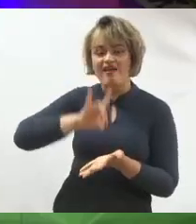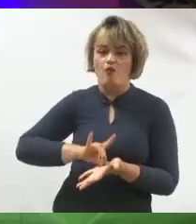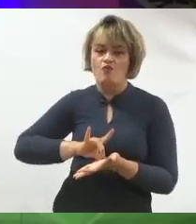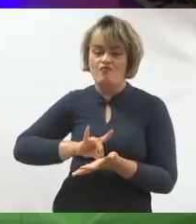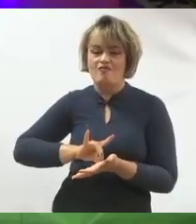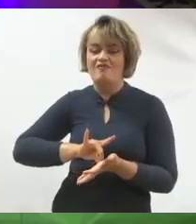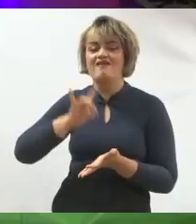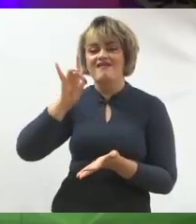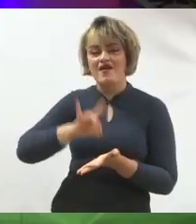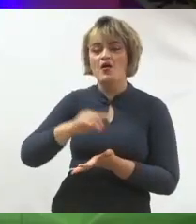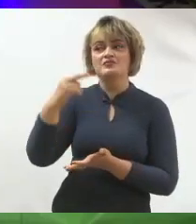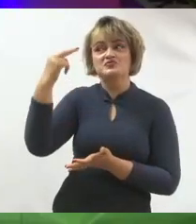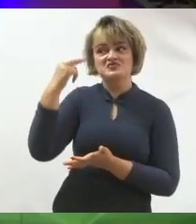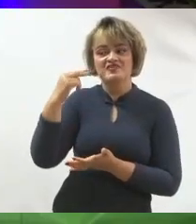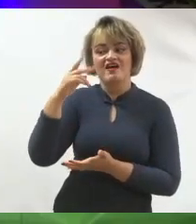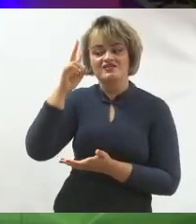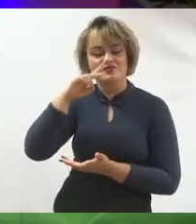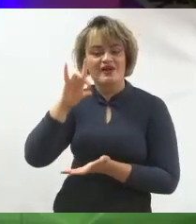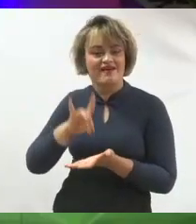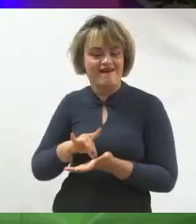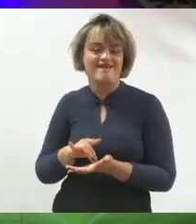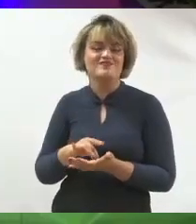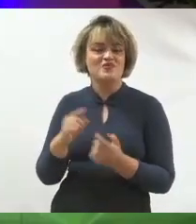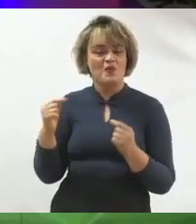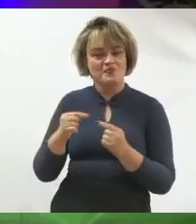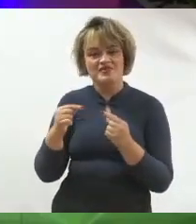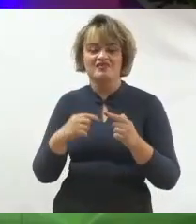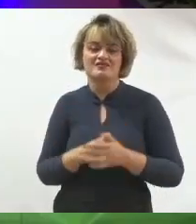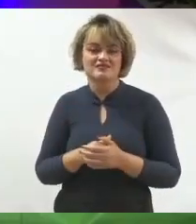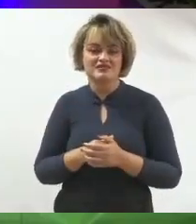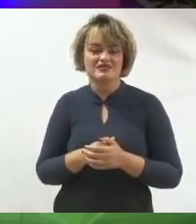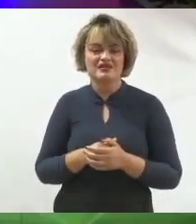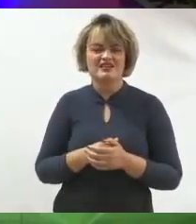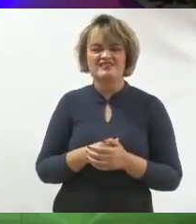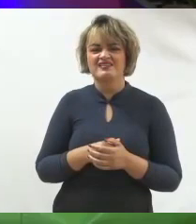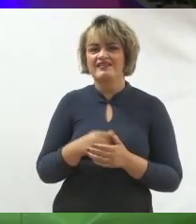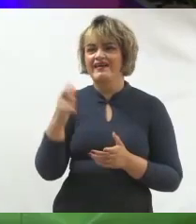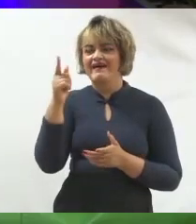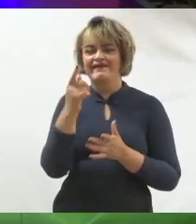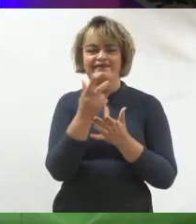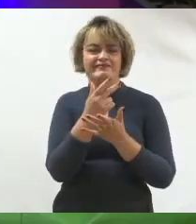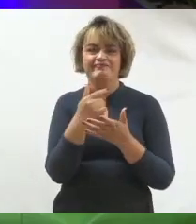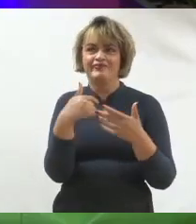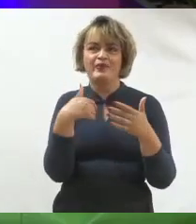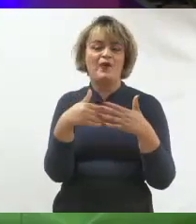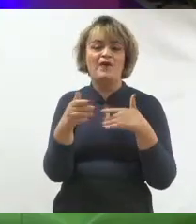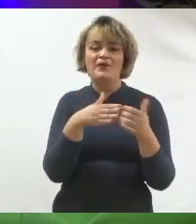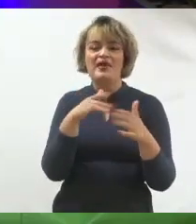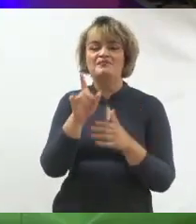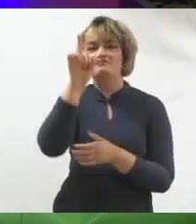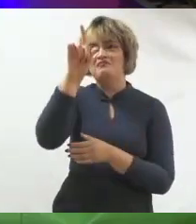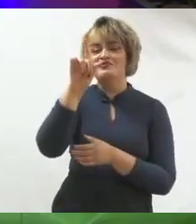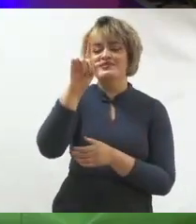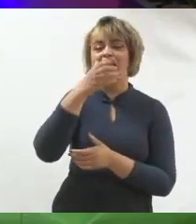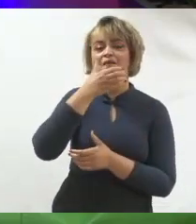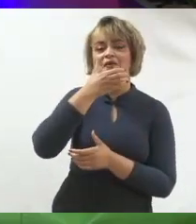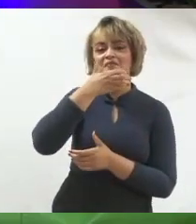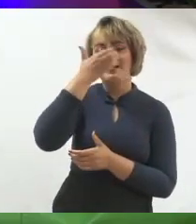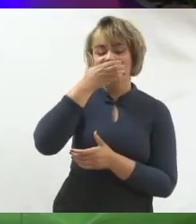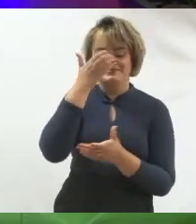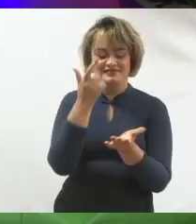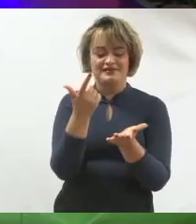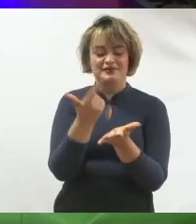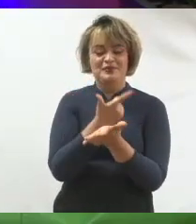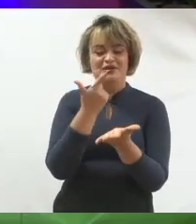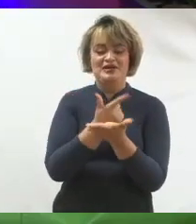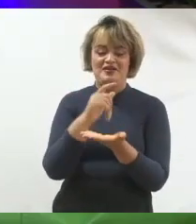As pessoas se conectam com histórias reais. muito melhor do que um cardzinho aleatório com uma maçã em cima de um livro falando o Feliz